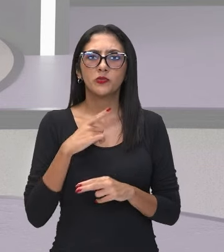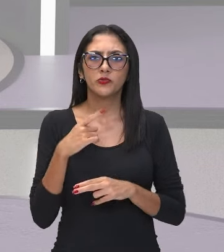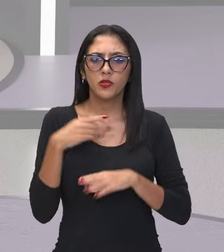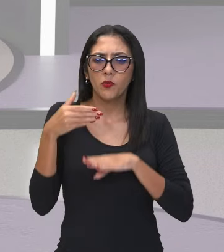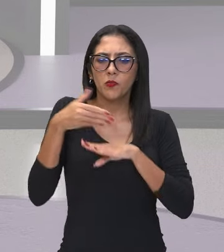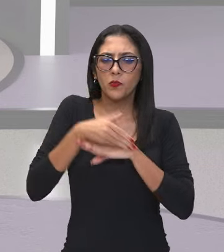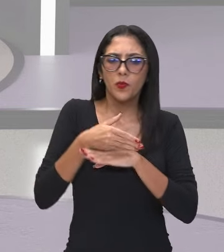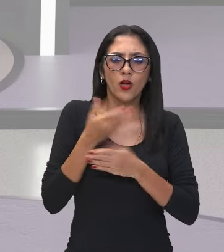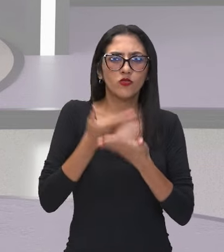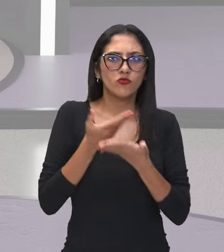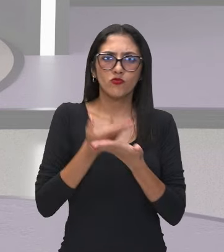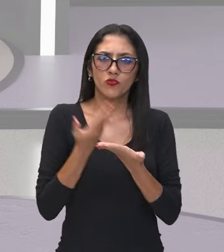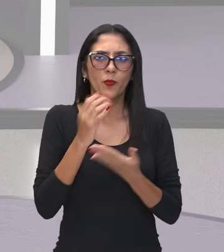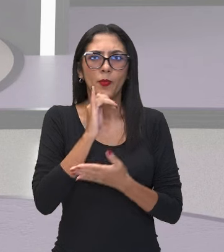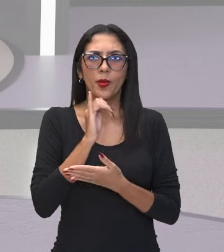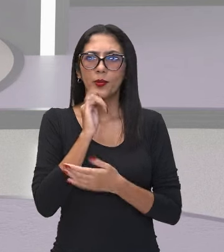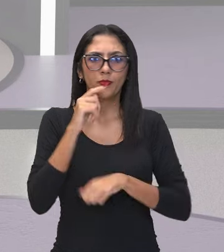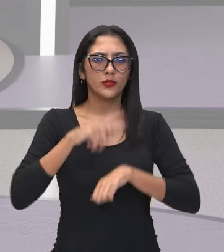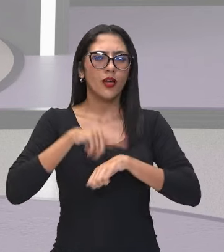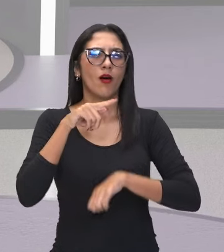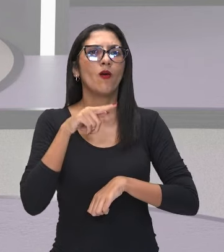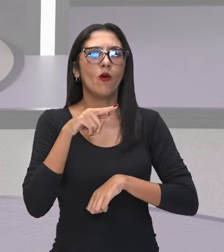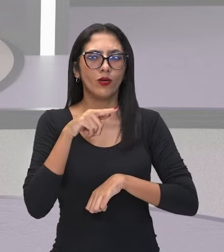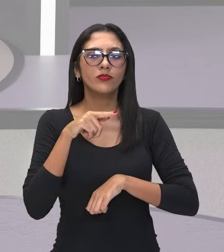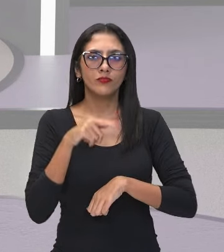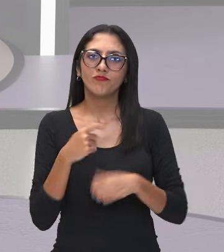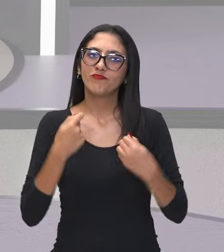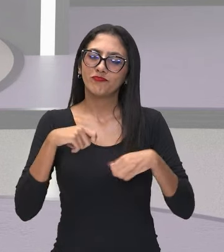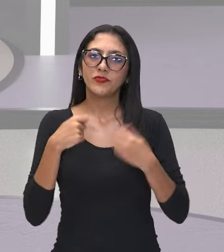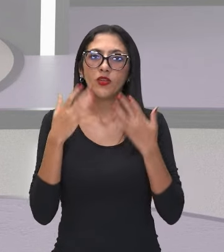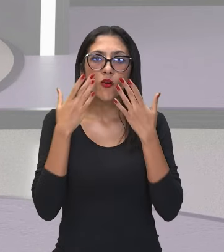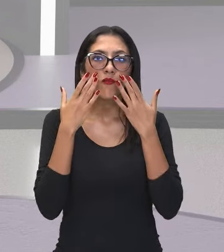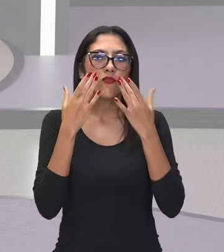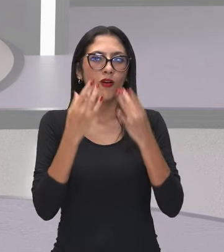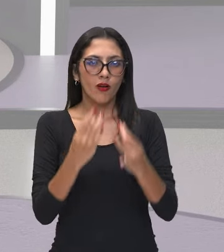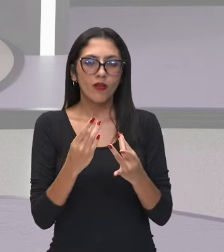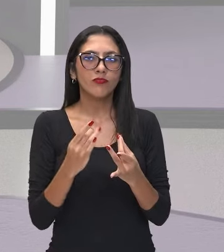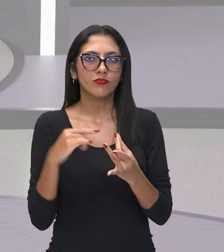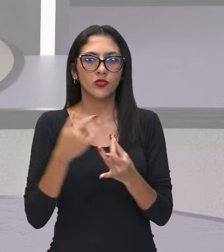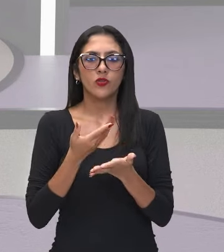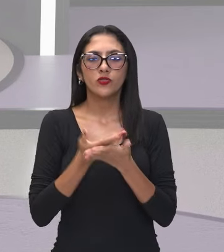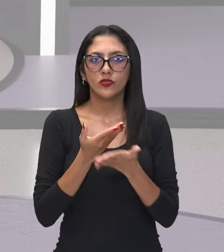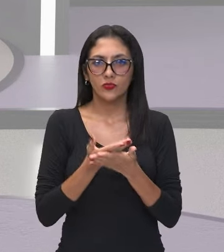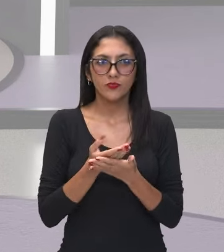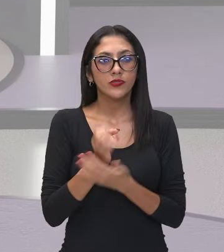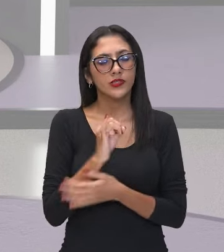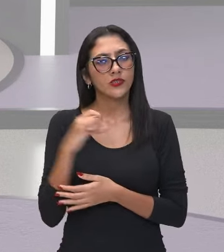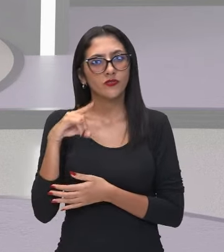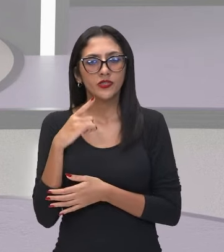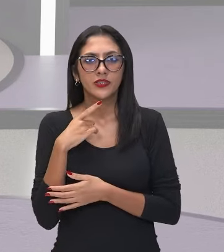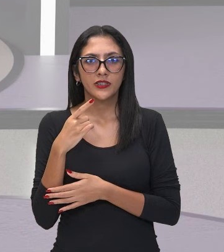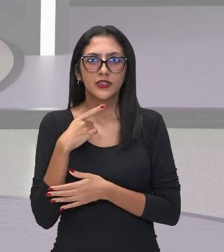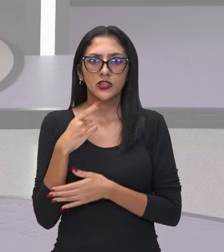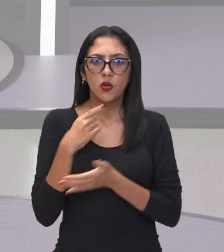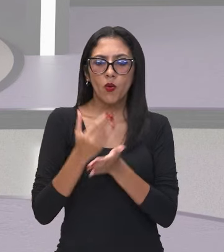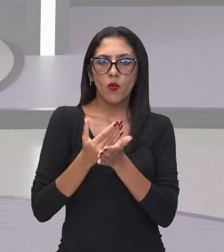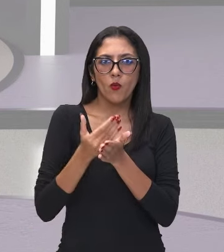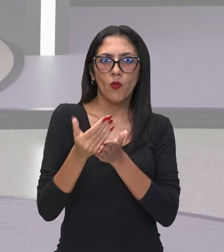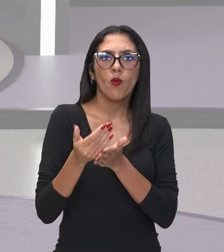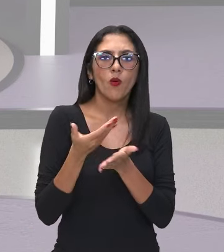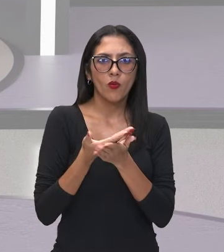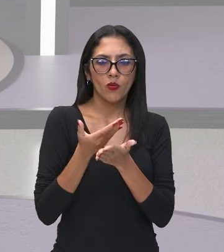aula de paraquedas, nada acontece por acaso na nossa vida e se você veio aqui foi por um objetivo,